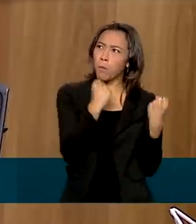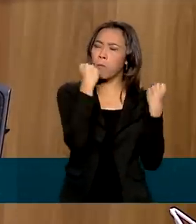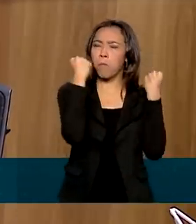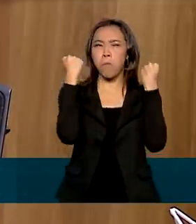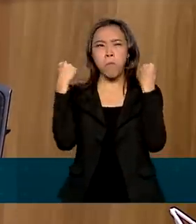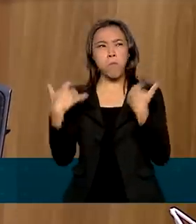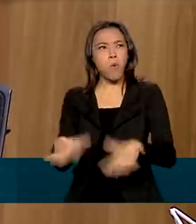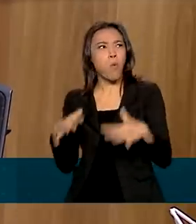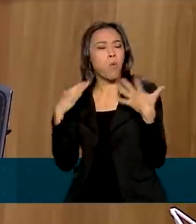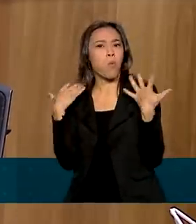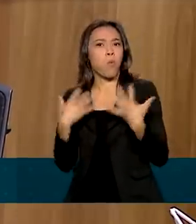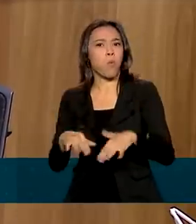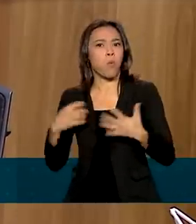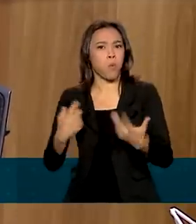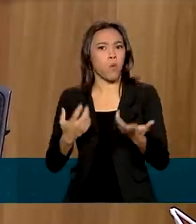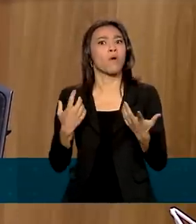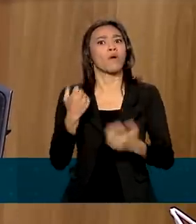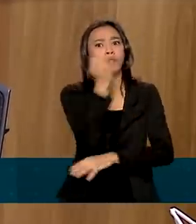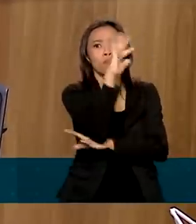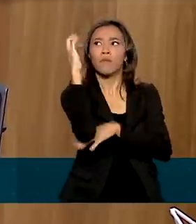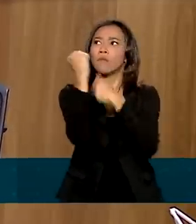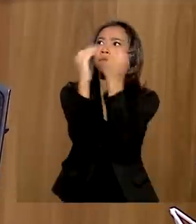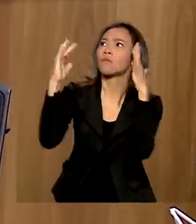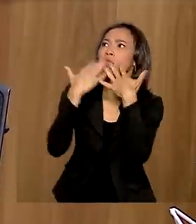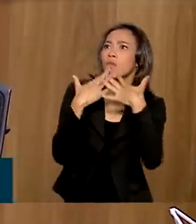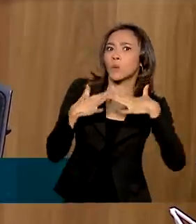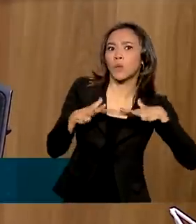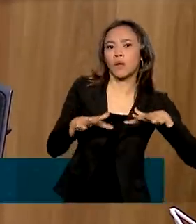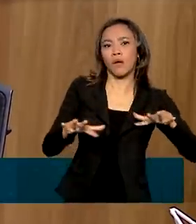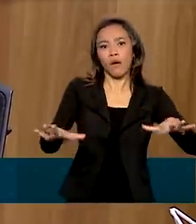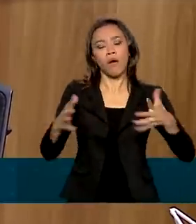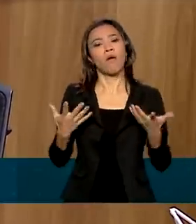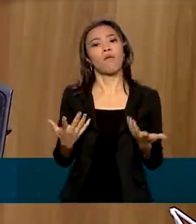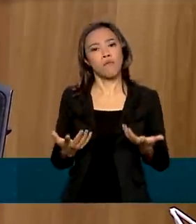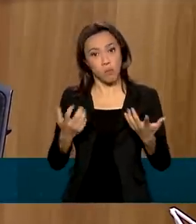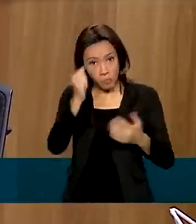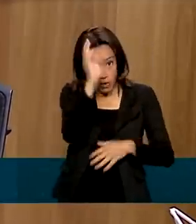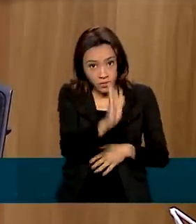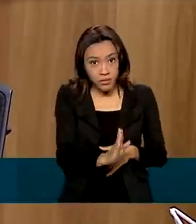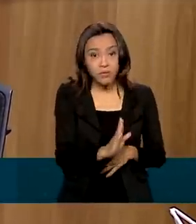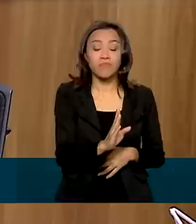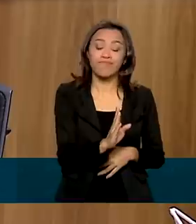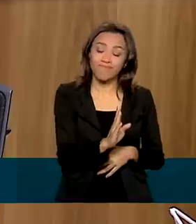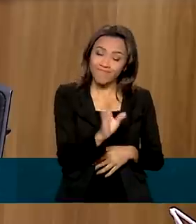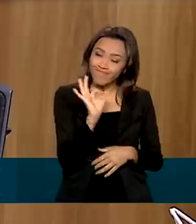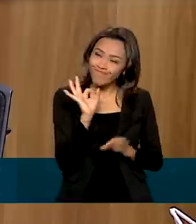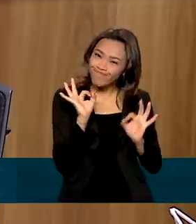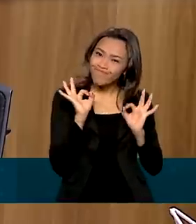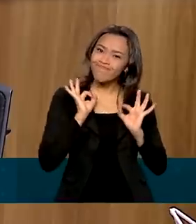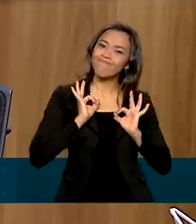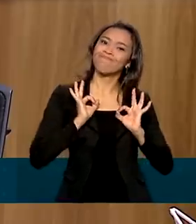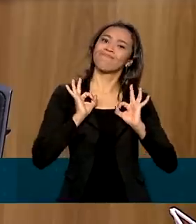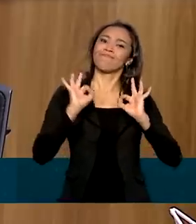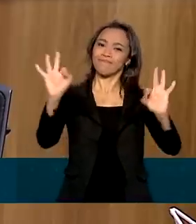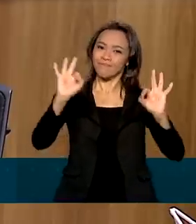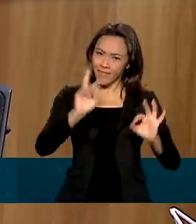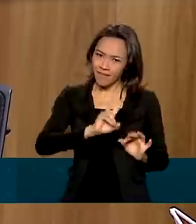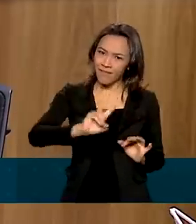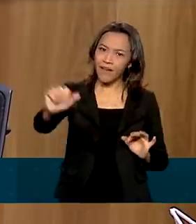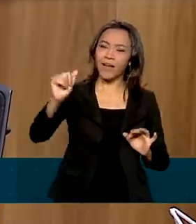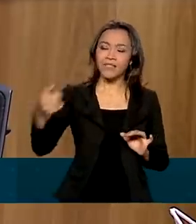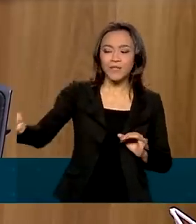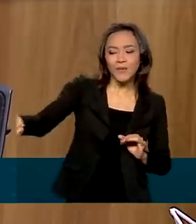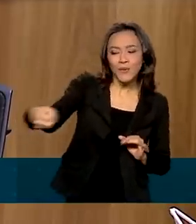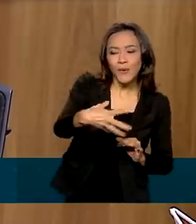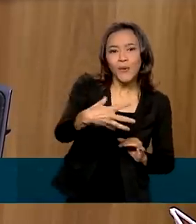características naturais e econômicas. O Brasil é um país que, com certeza, vai chegar a essa nova